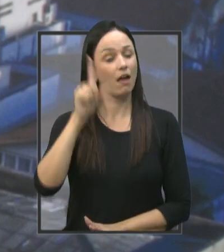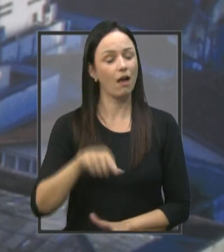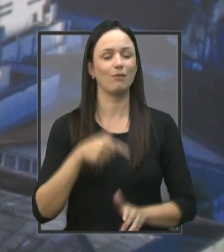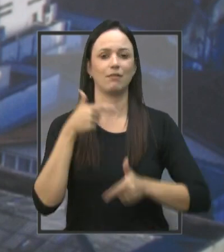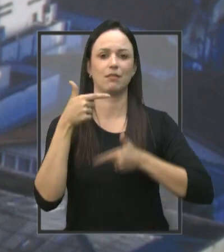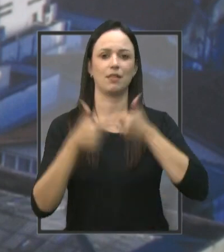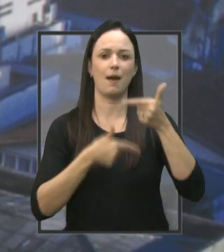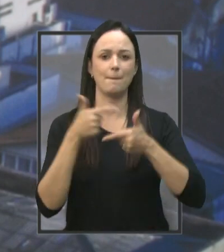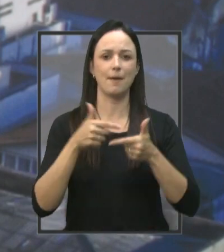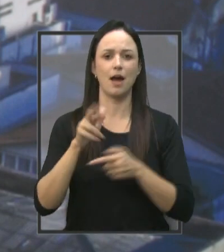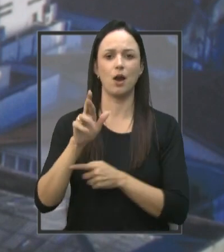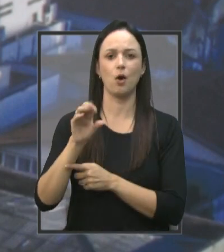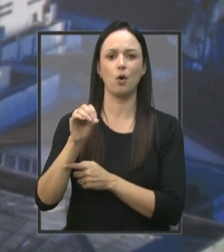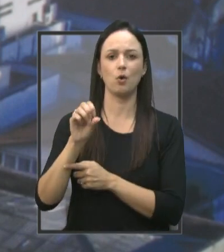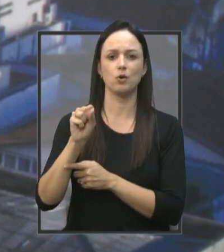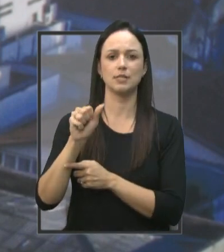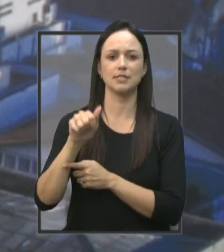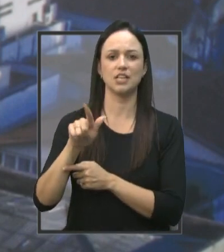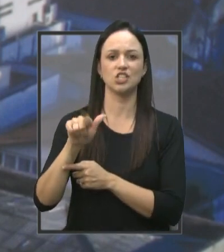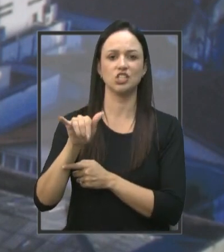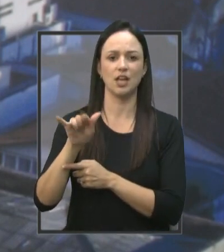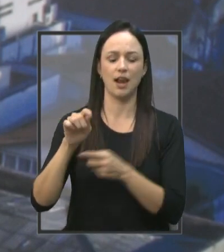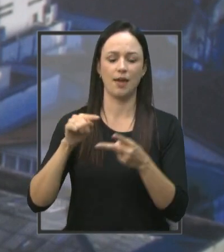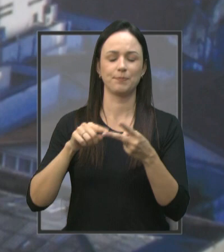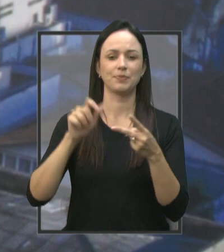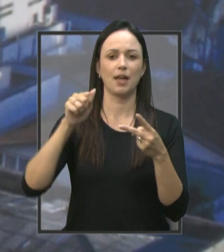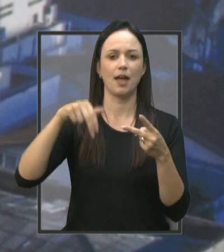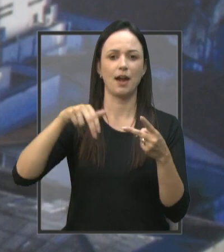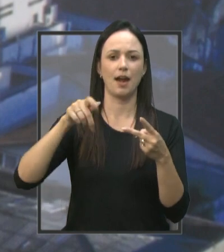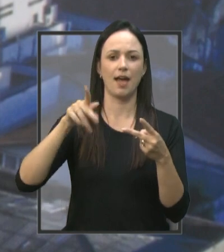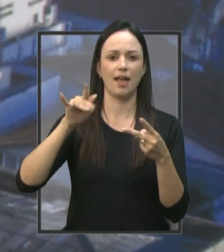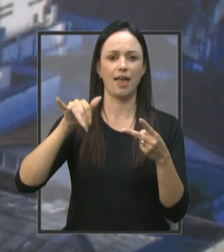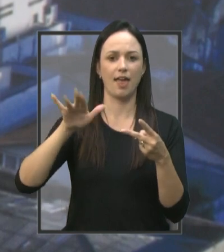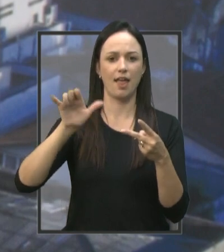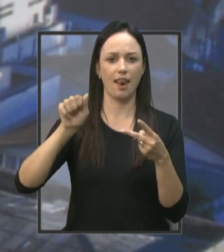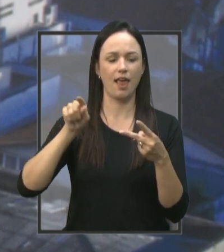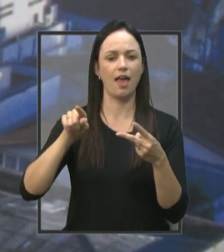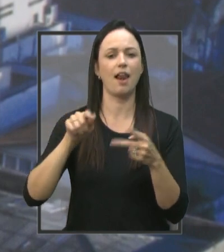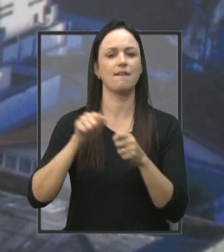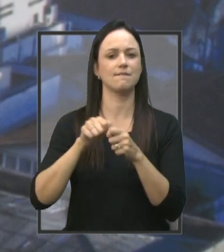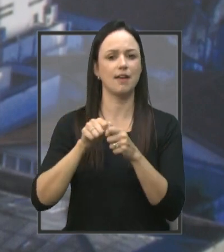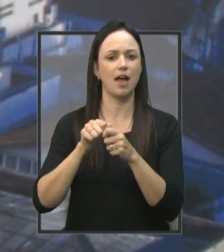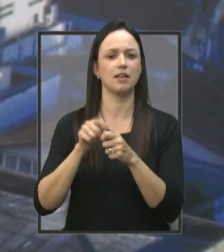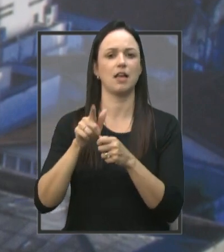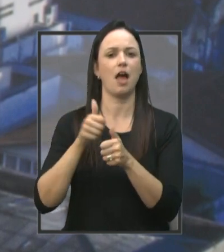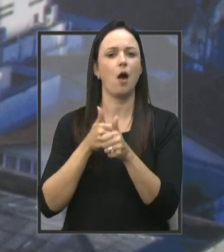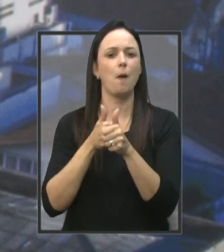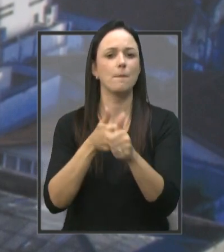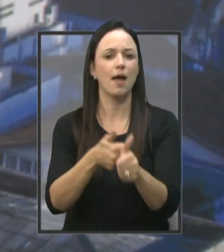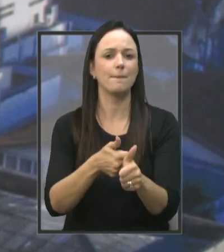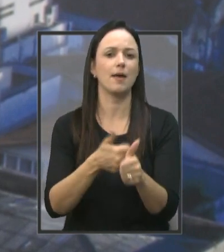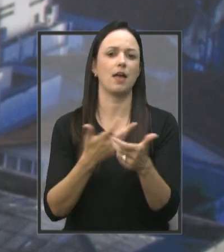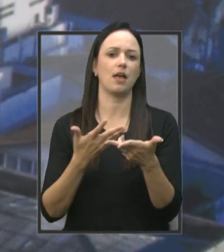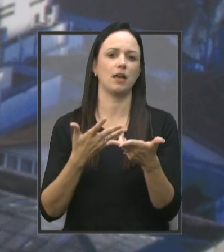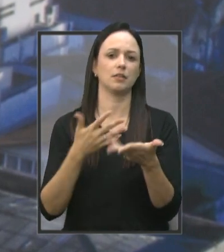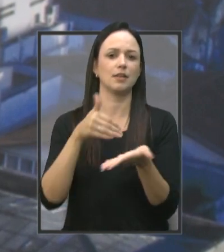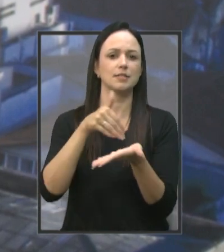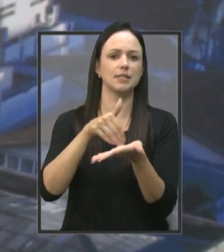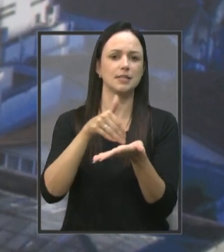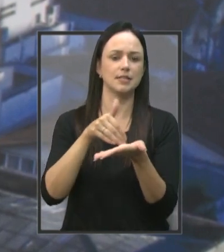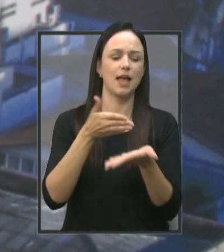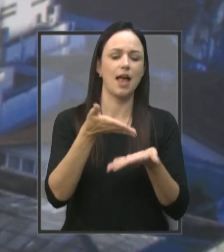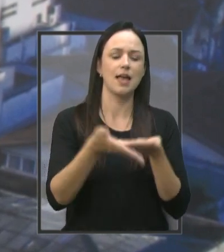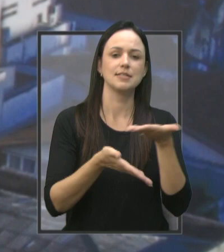Rosângela E a Ana Keyla Têm feito Desse acompanhamento Dessa Tudo Através da Secretaria De